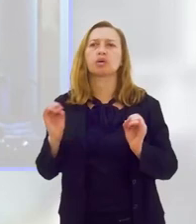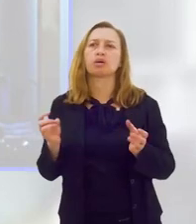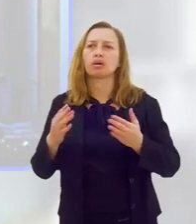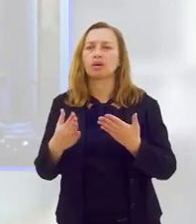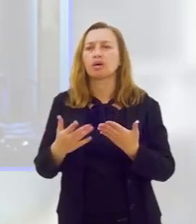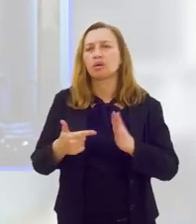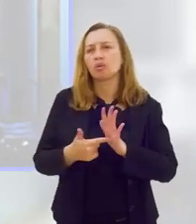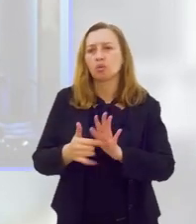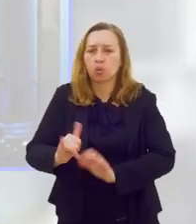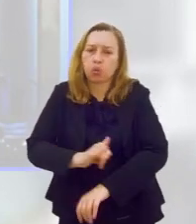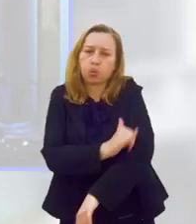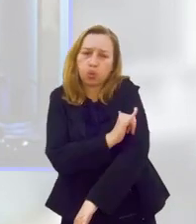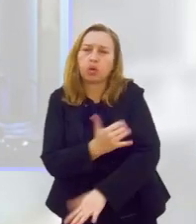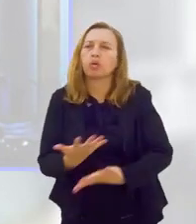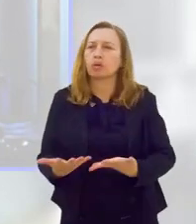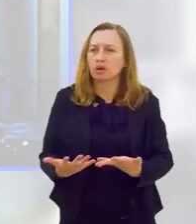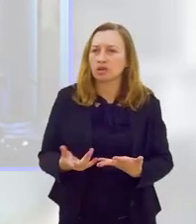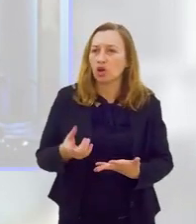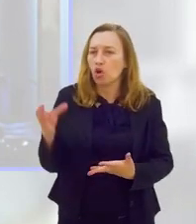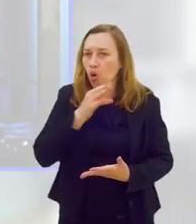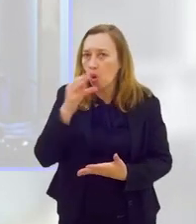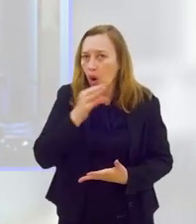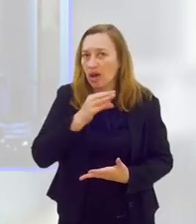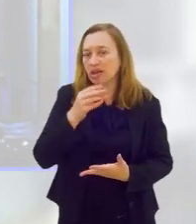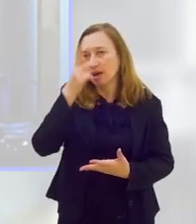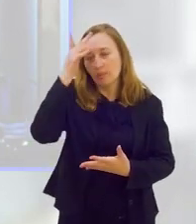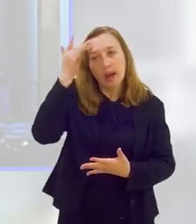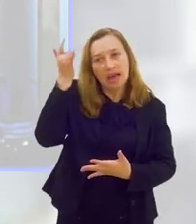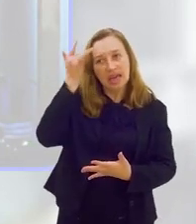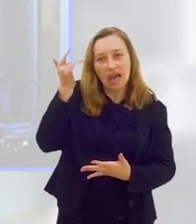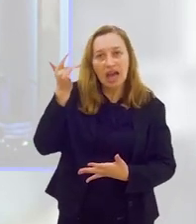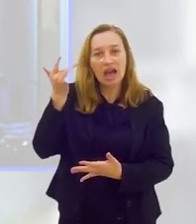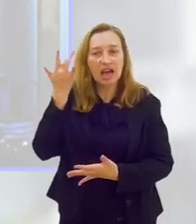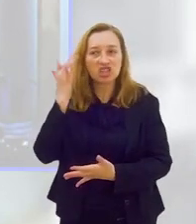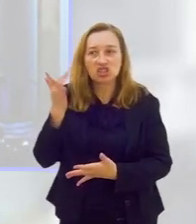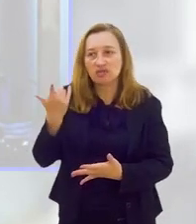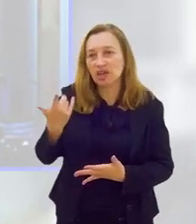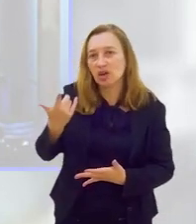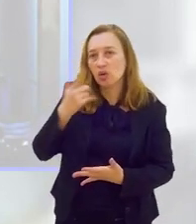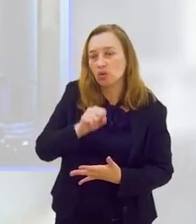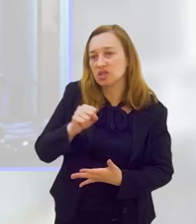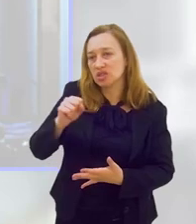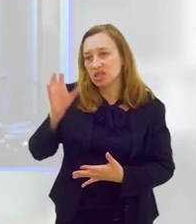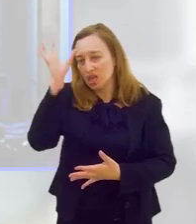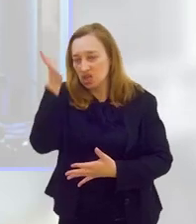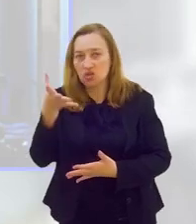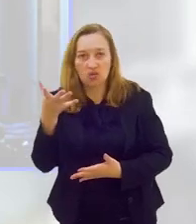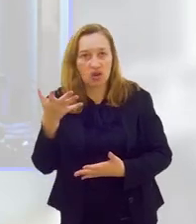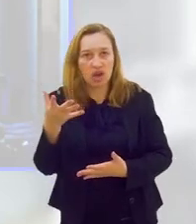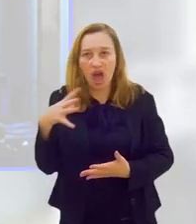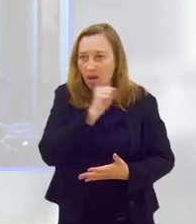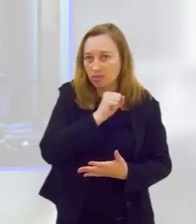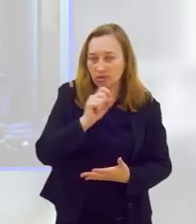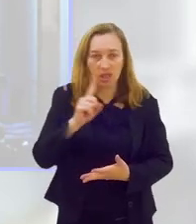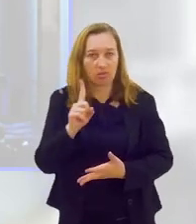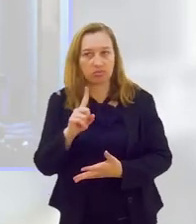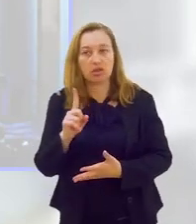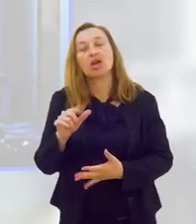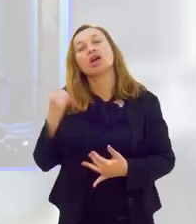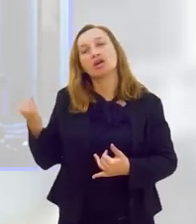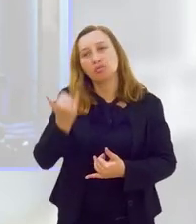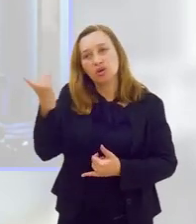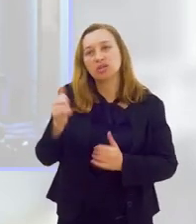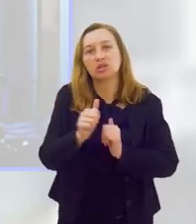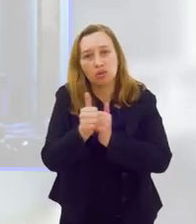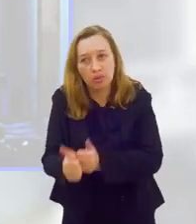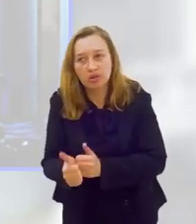né, pra sair correndo amanhã também na rua, achando que isso vai também gerar um benefício imediato, né, é importante acompanhamento, que tipo de exames são